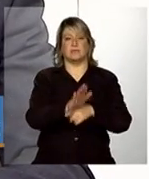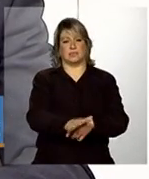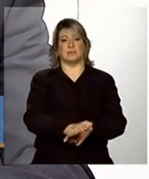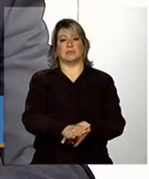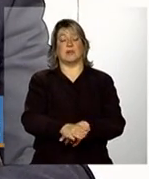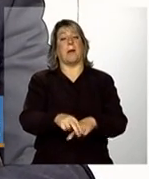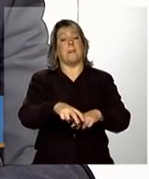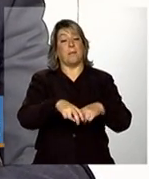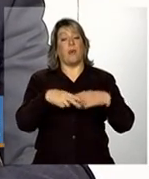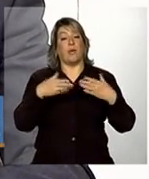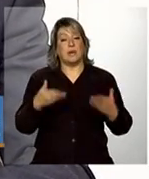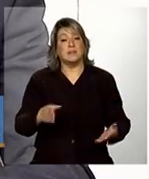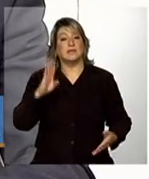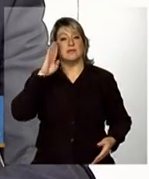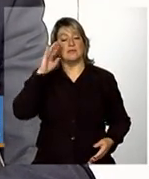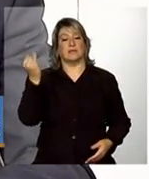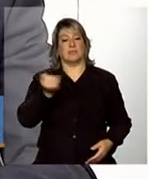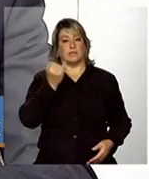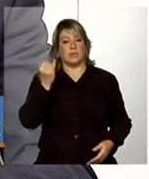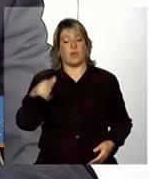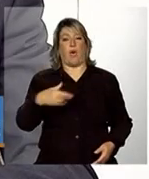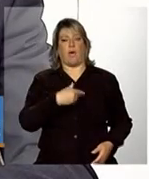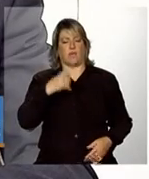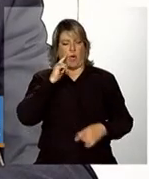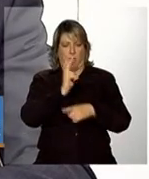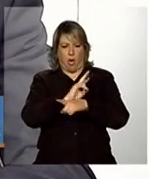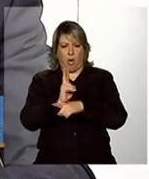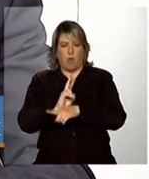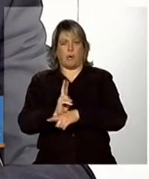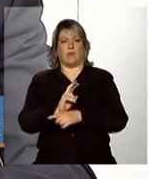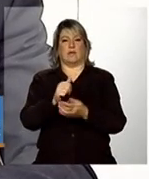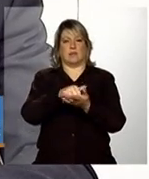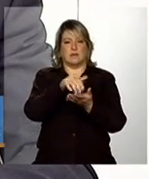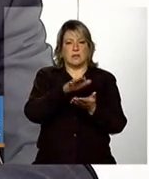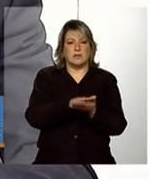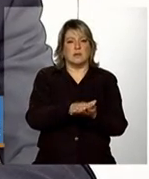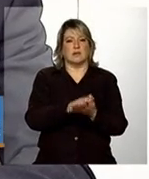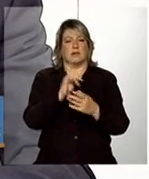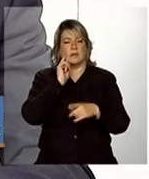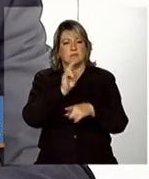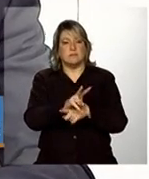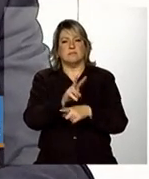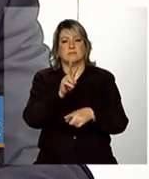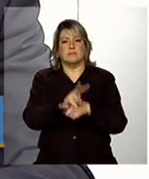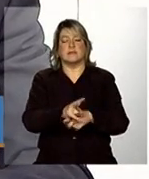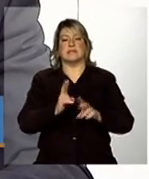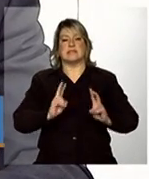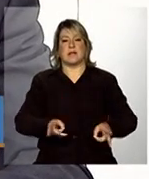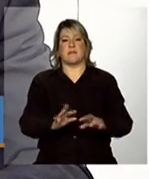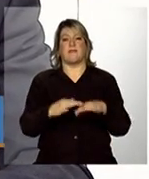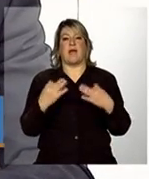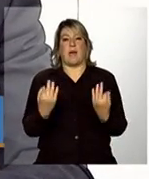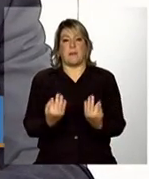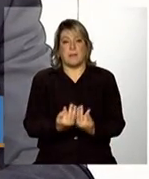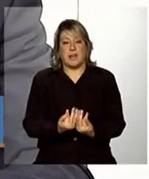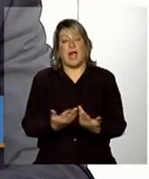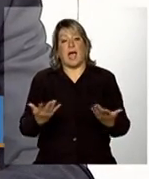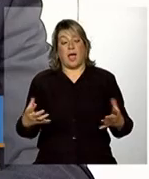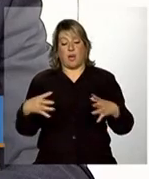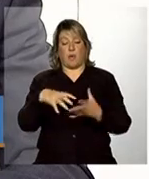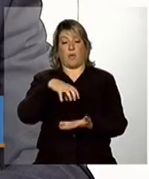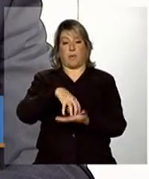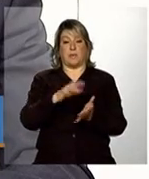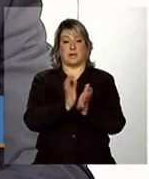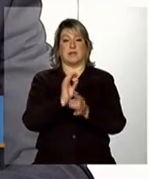isso é fundamental que a gente tenha um acompanhamento dessas famílias. E ao fazer o acompanhamento dessas famílias, as equipes de assistência social podem perceber